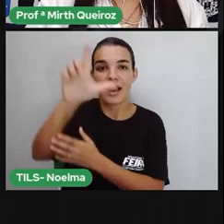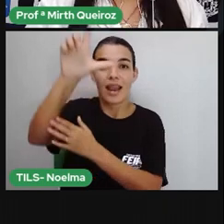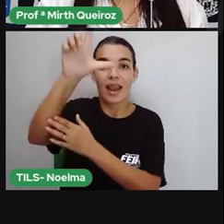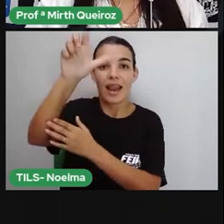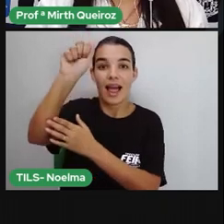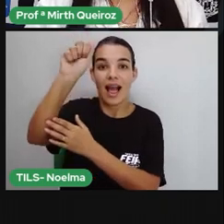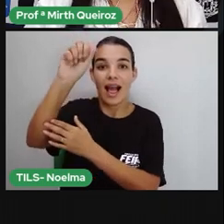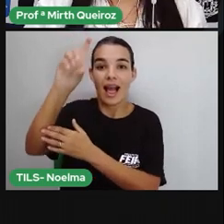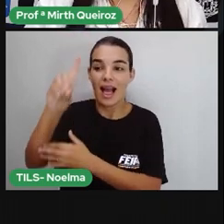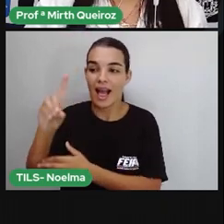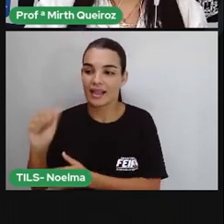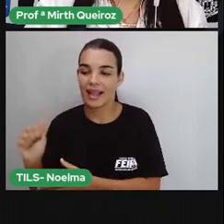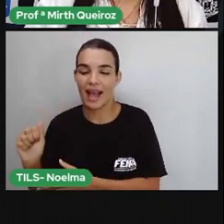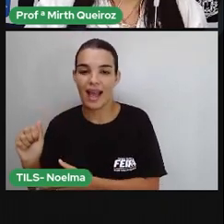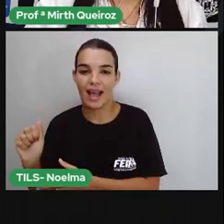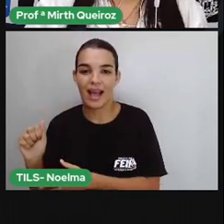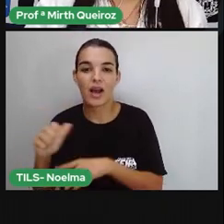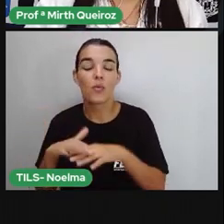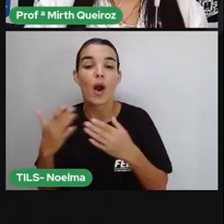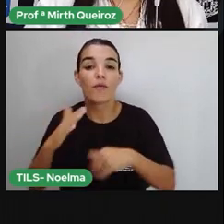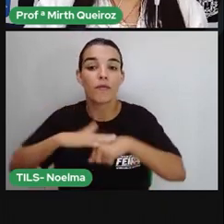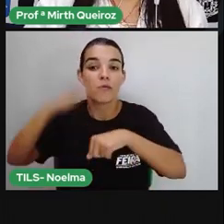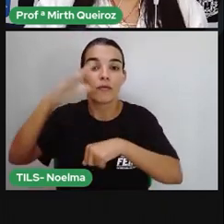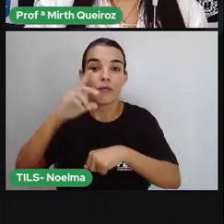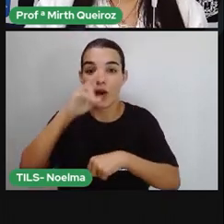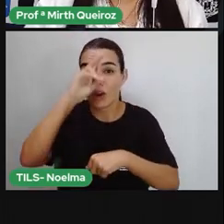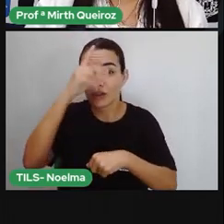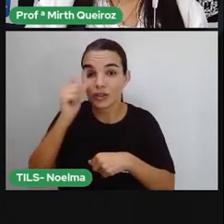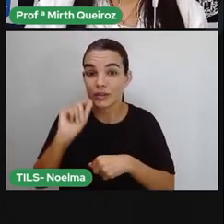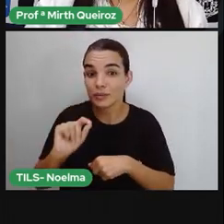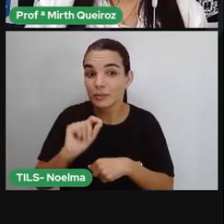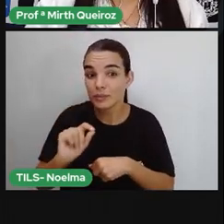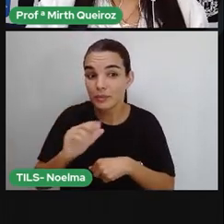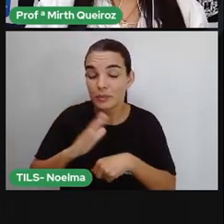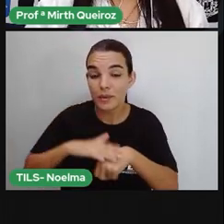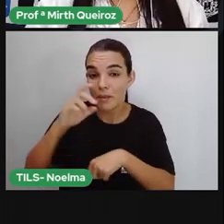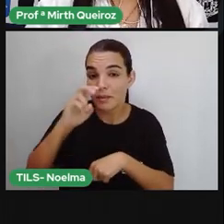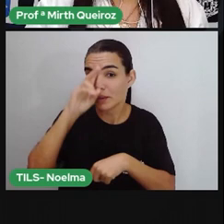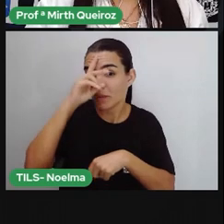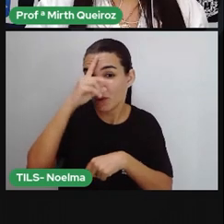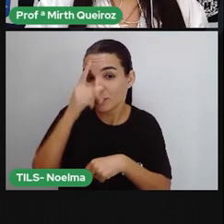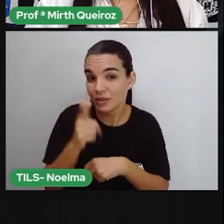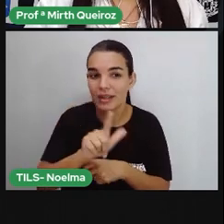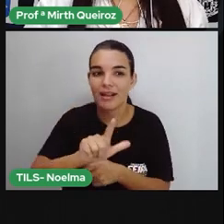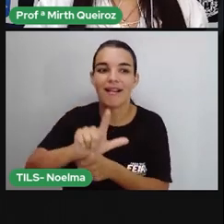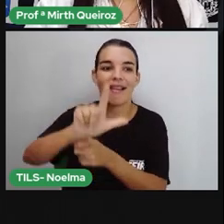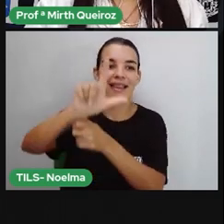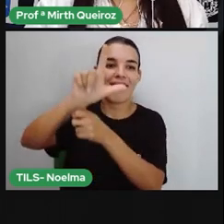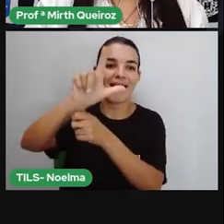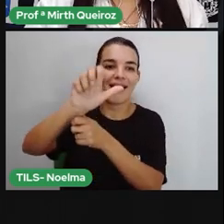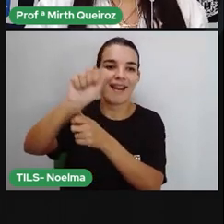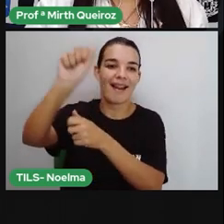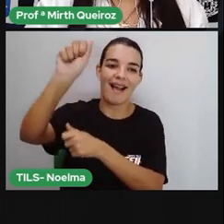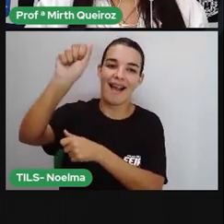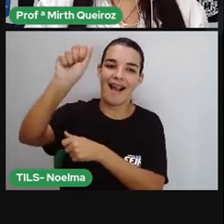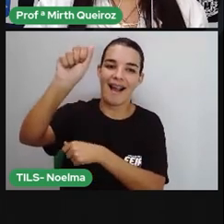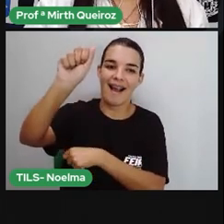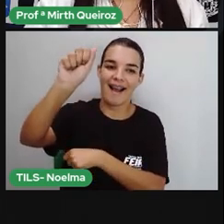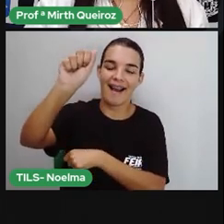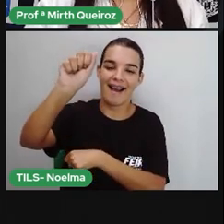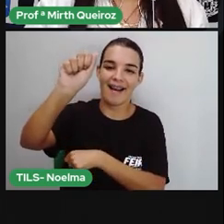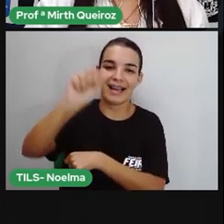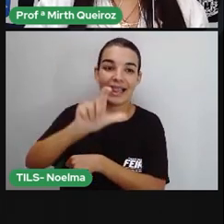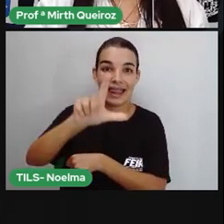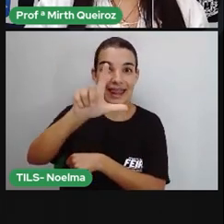Salada. Qual é a sílaba mais forte? Qual é a sílaba de maior identidade? É a sílaba